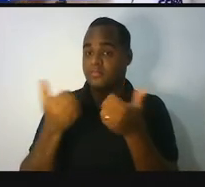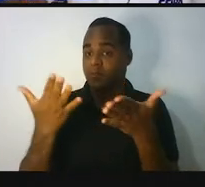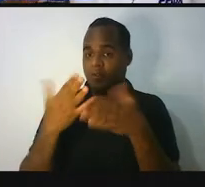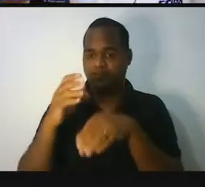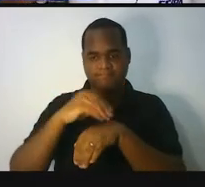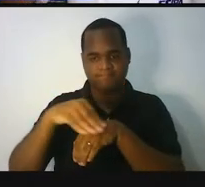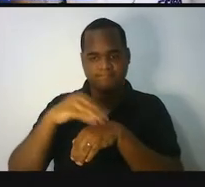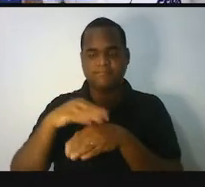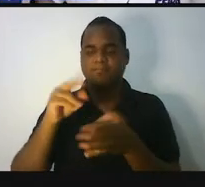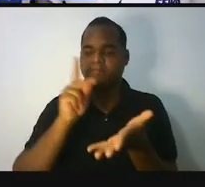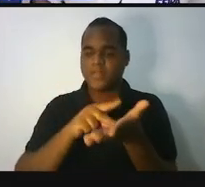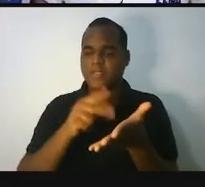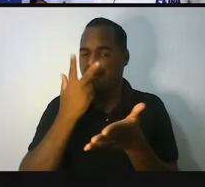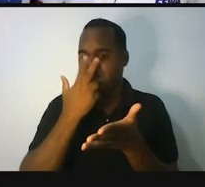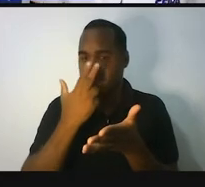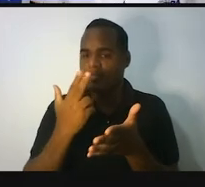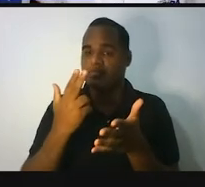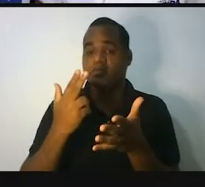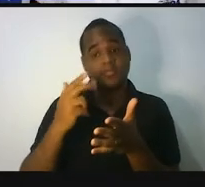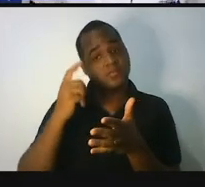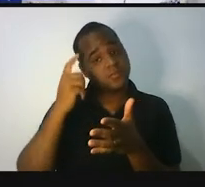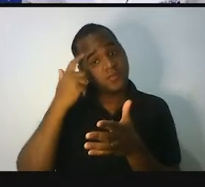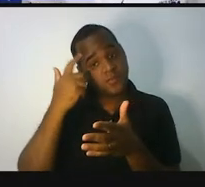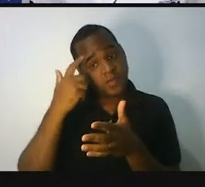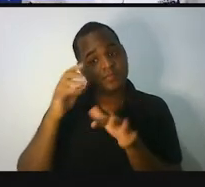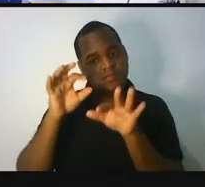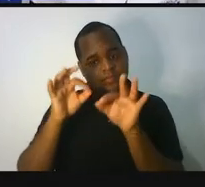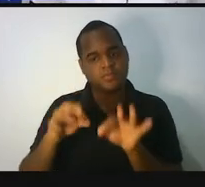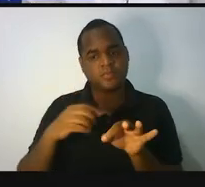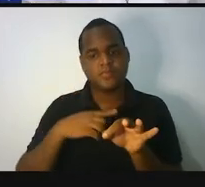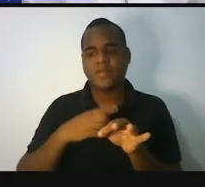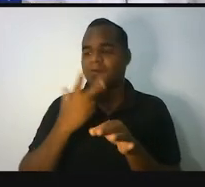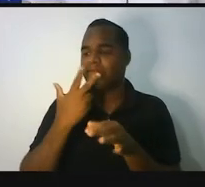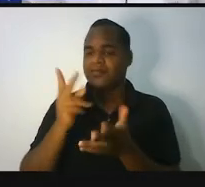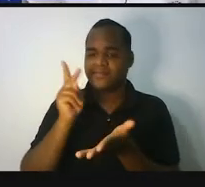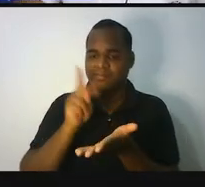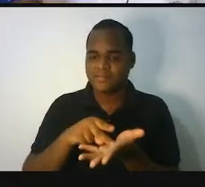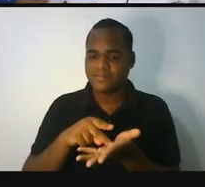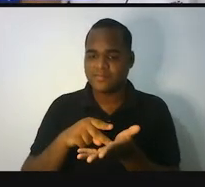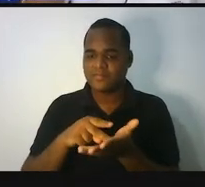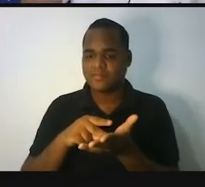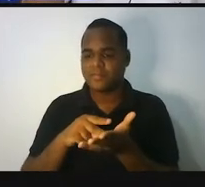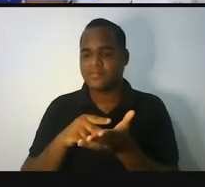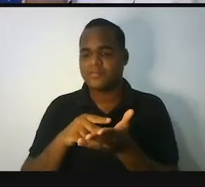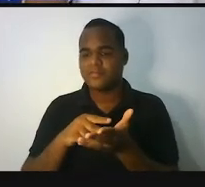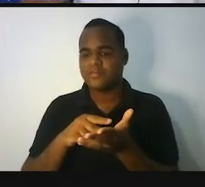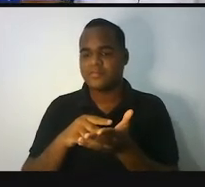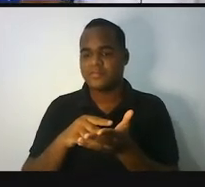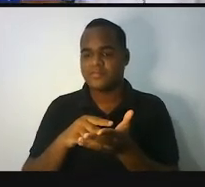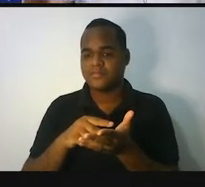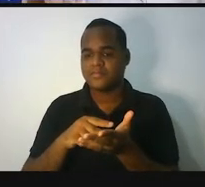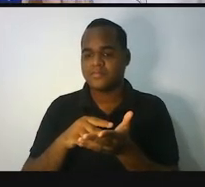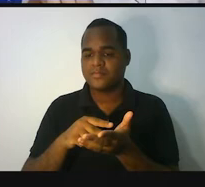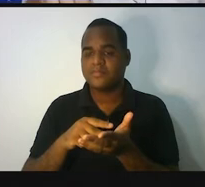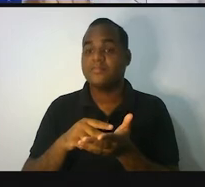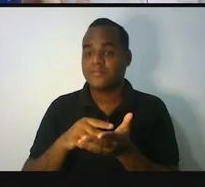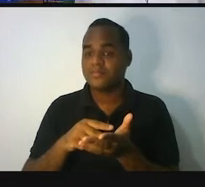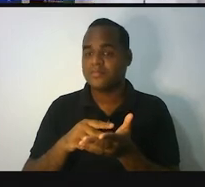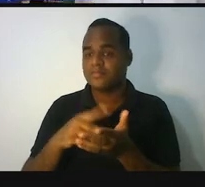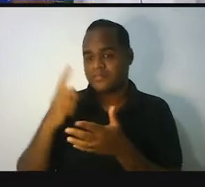hipotética, tá? Eu estou supondo não é uma situação real. Porque o raciocínio